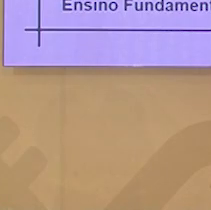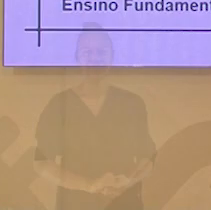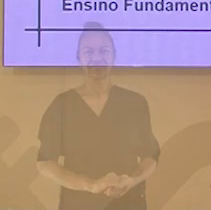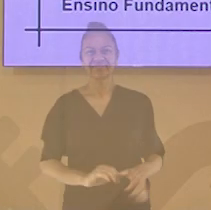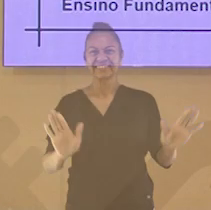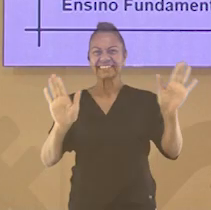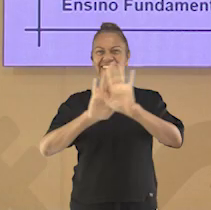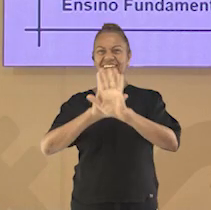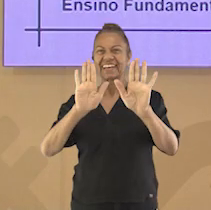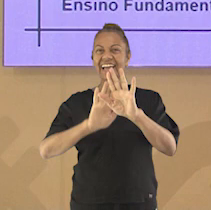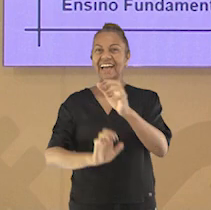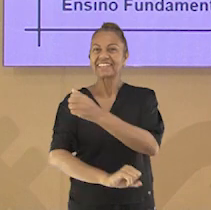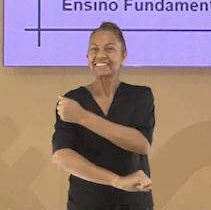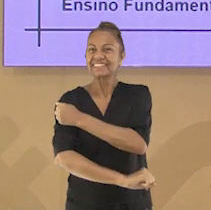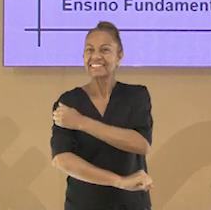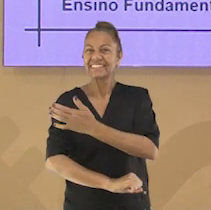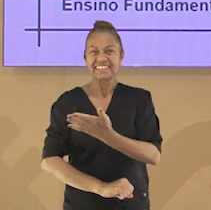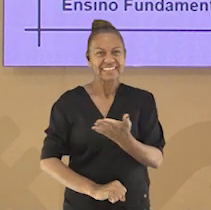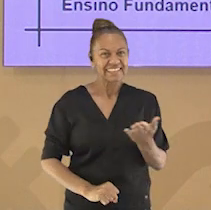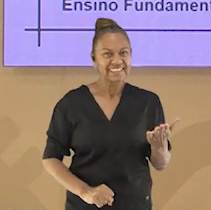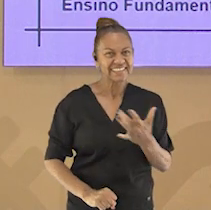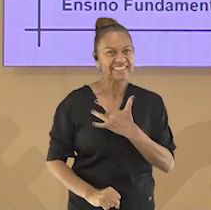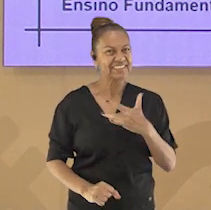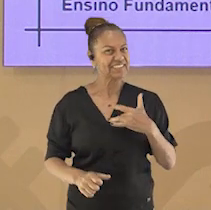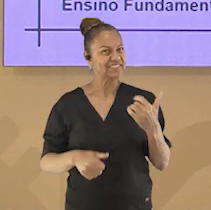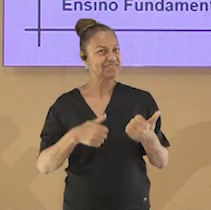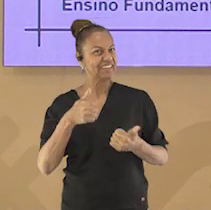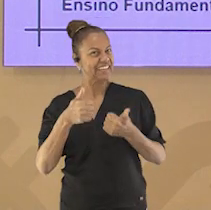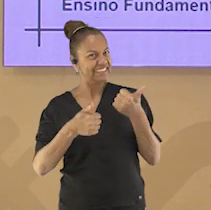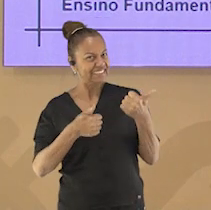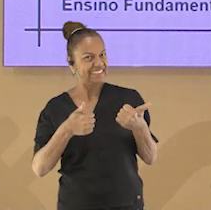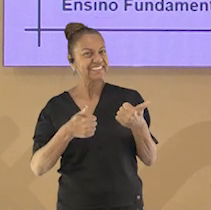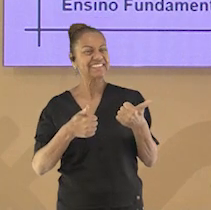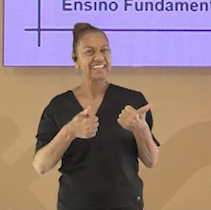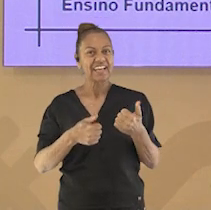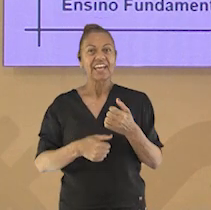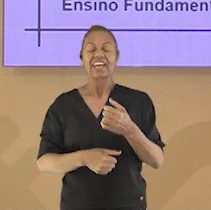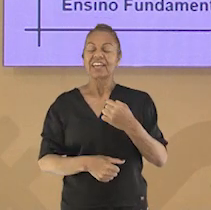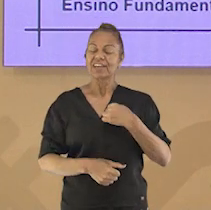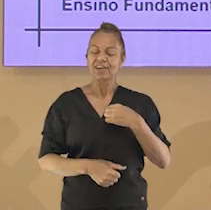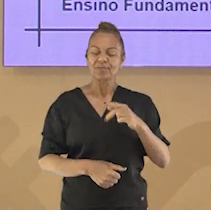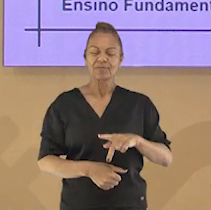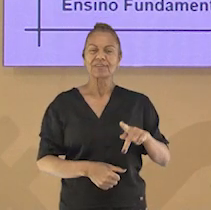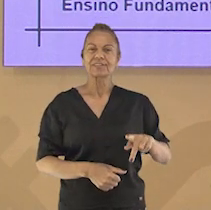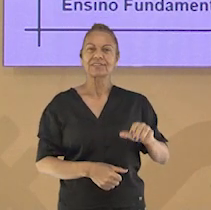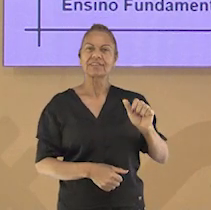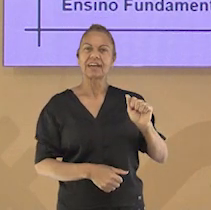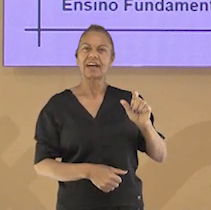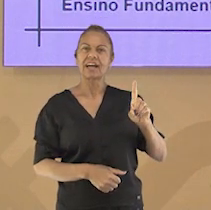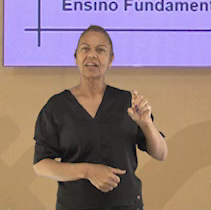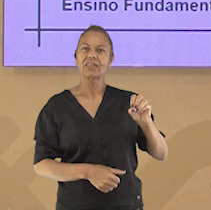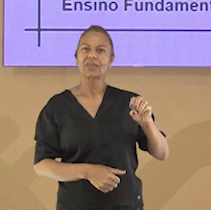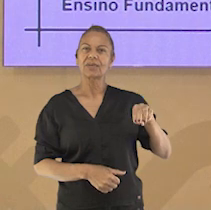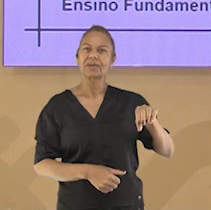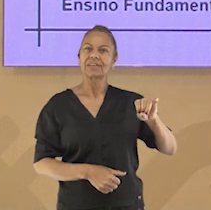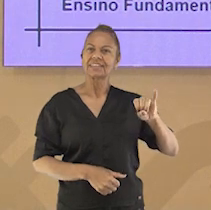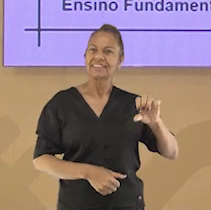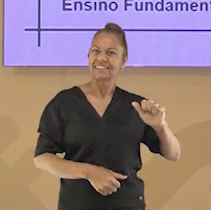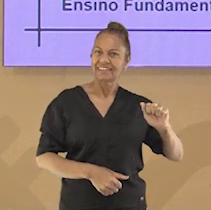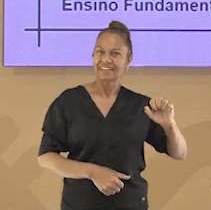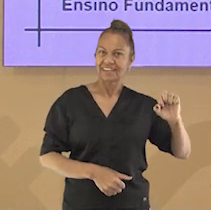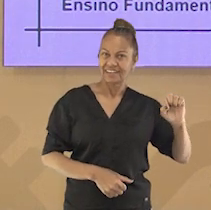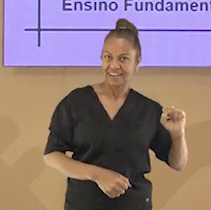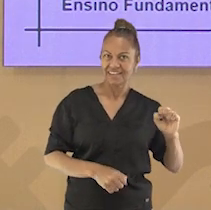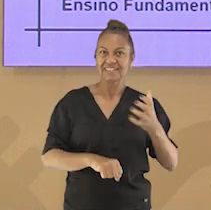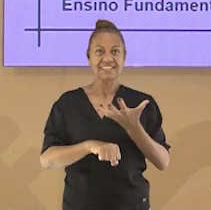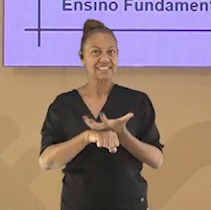Olá estudante, está tudo bem com você? Eu espero que sim. Sou o professor Adonias Novaes da disciplina de ensino religioso. Muito